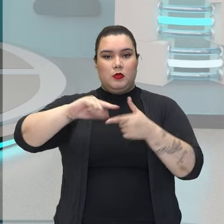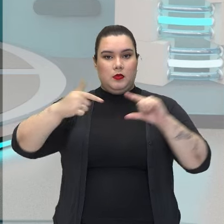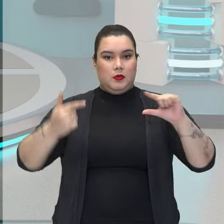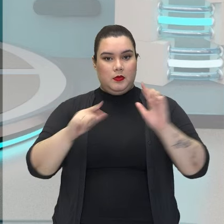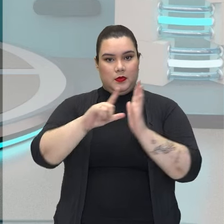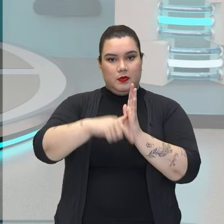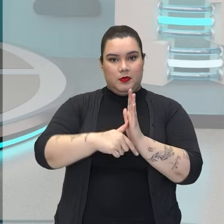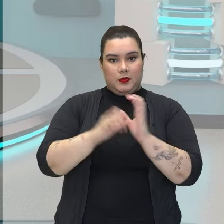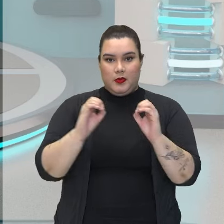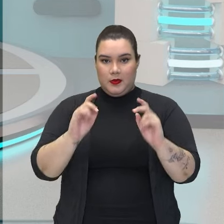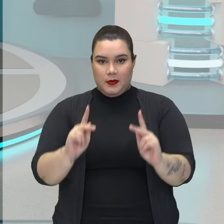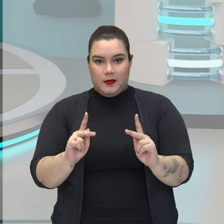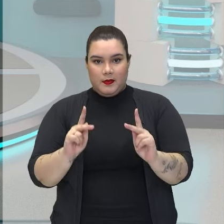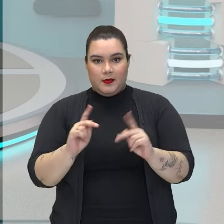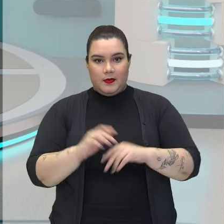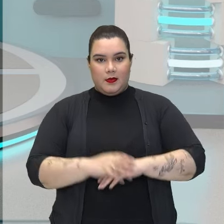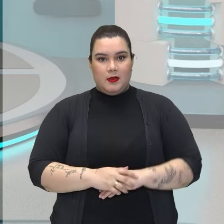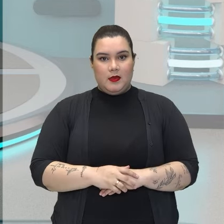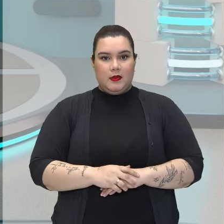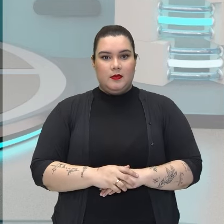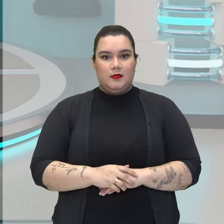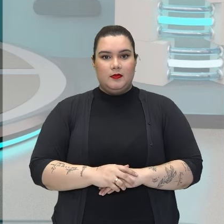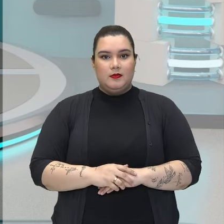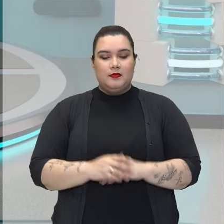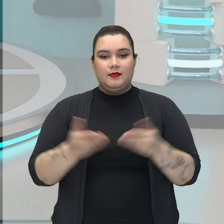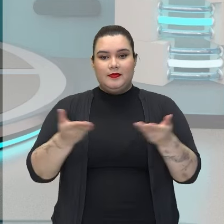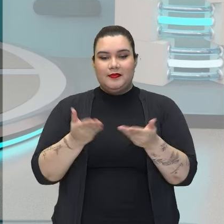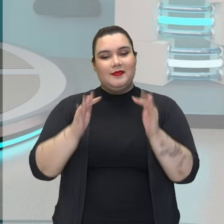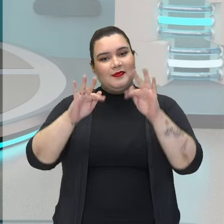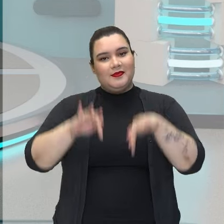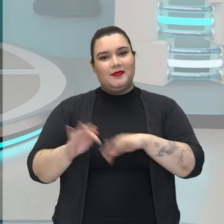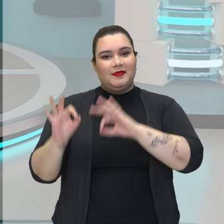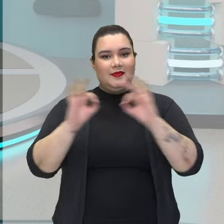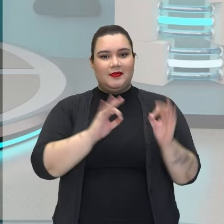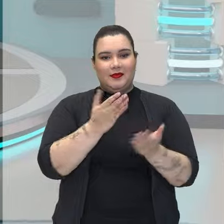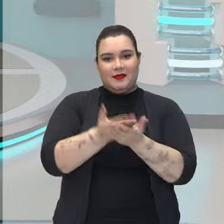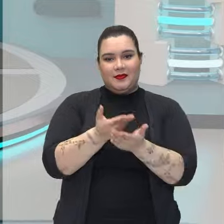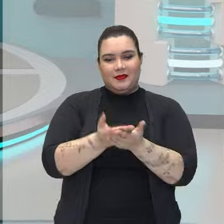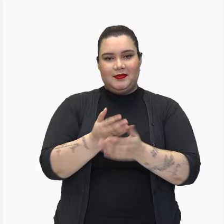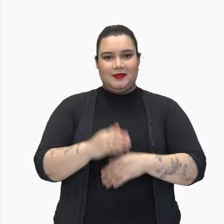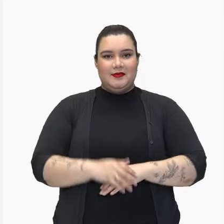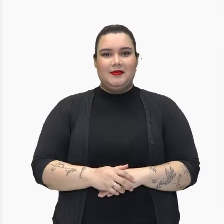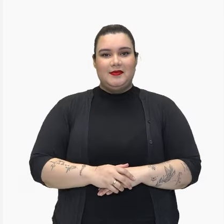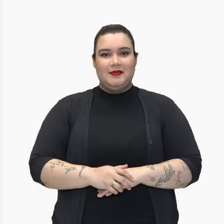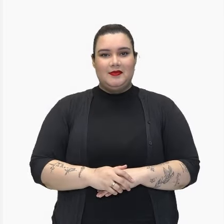-modernismo. Certo, gente? Dito isso, vamos finalizar a nossa aula aqui.